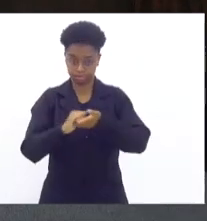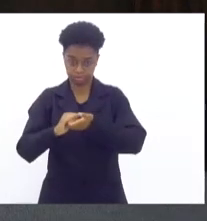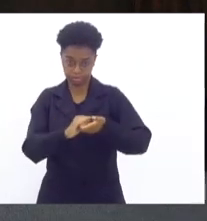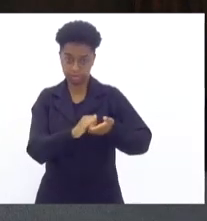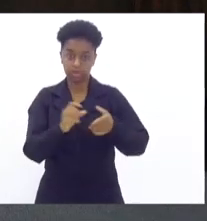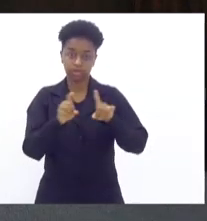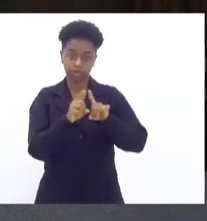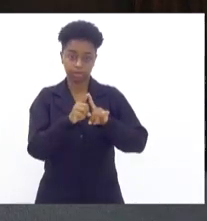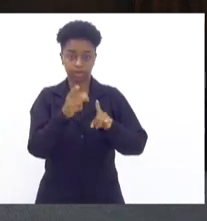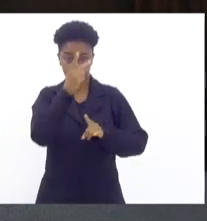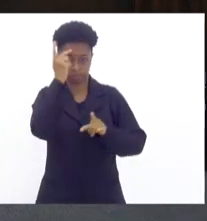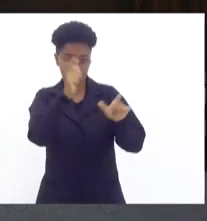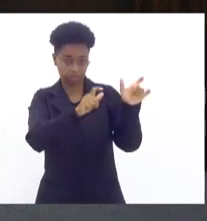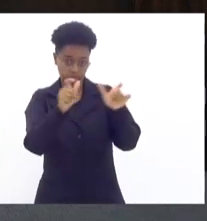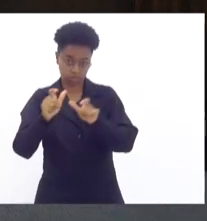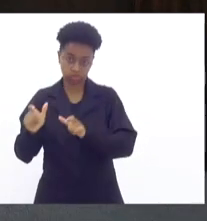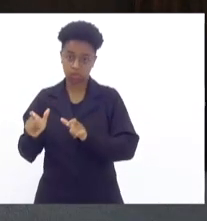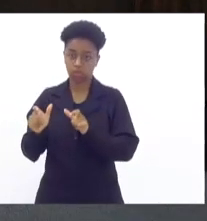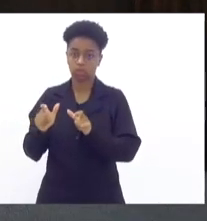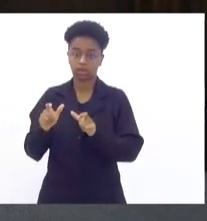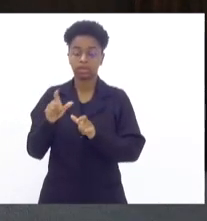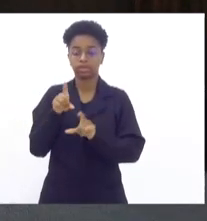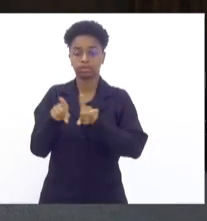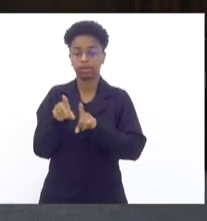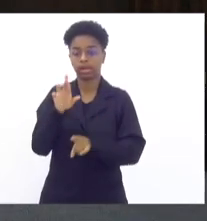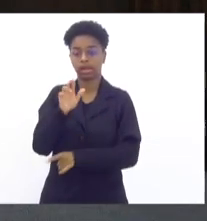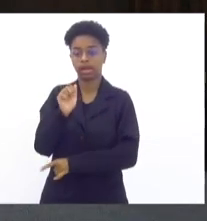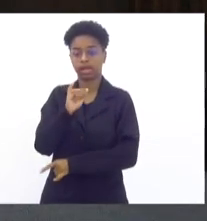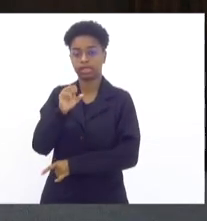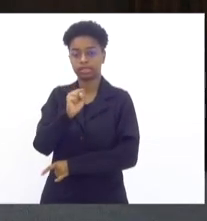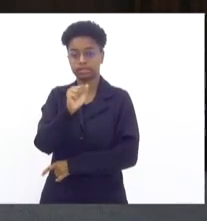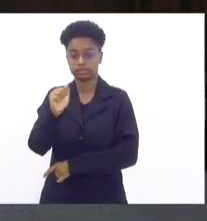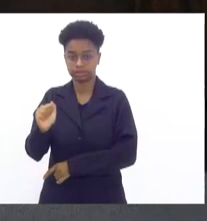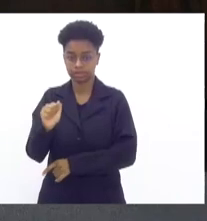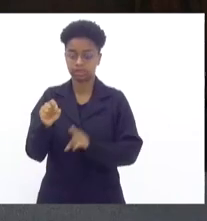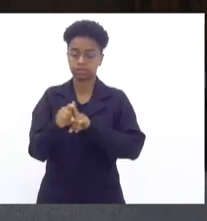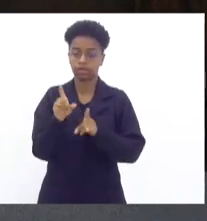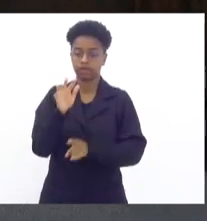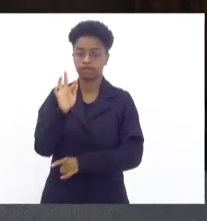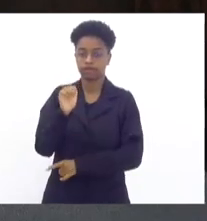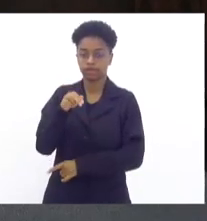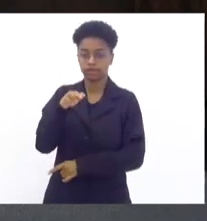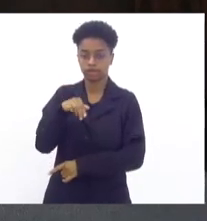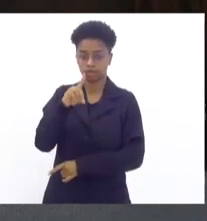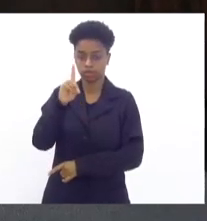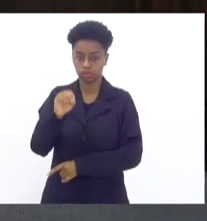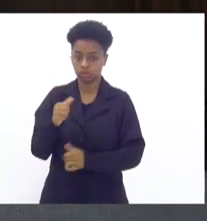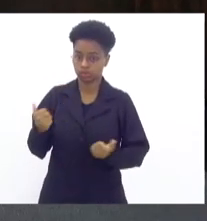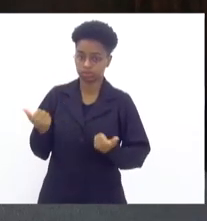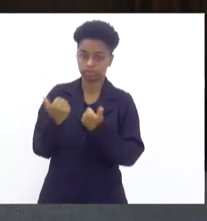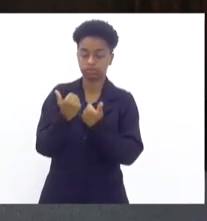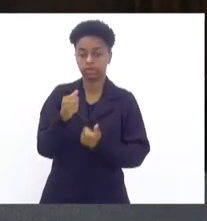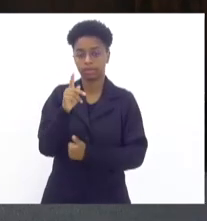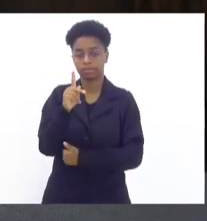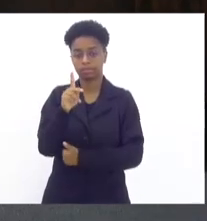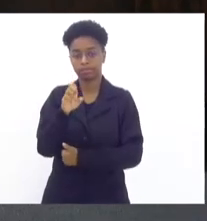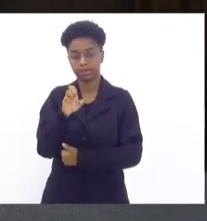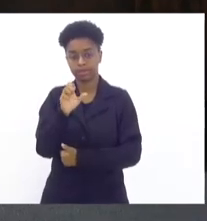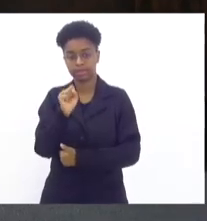companheiros da Polícia Militar, doutora Raíssa, doutor Fernando, companheiro da PSERJ de luta,